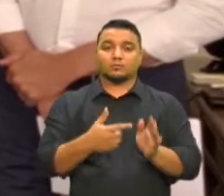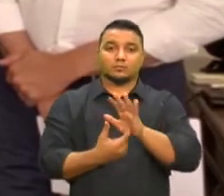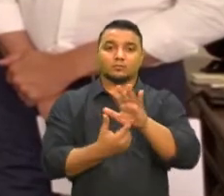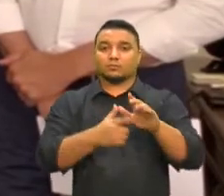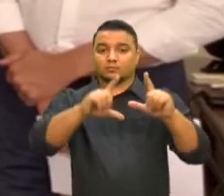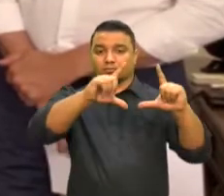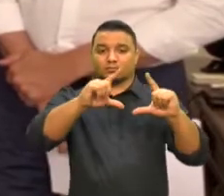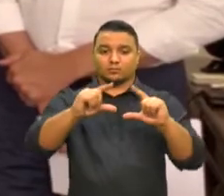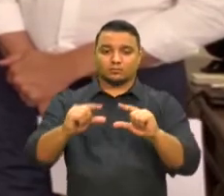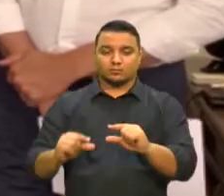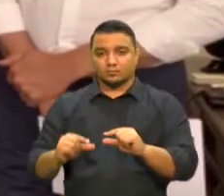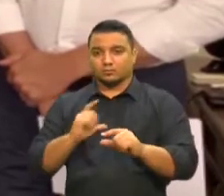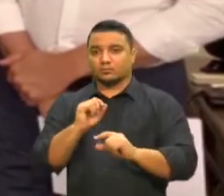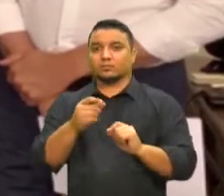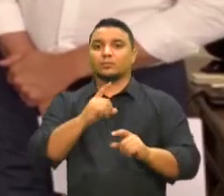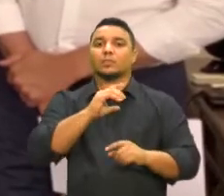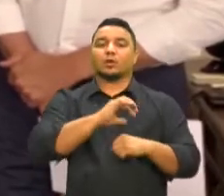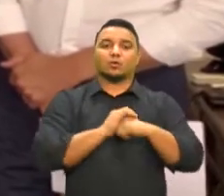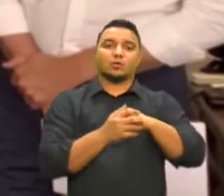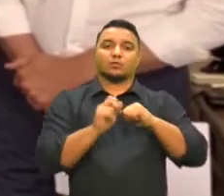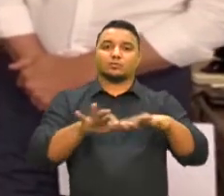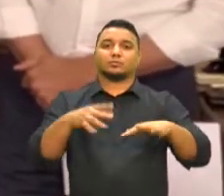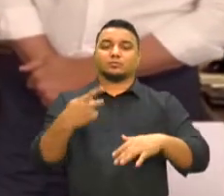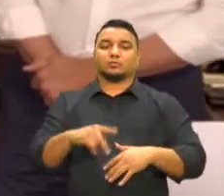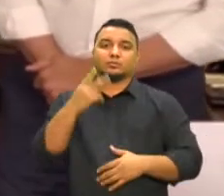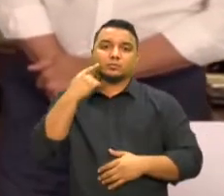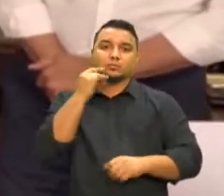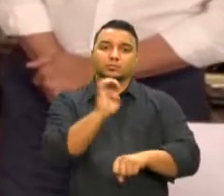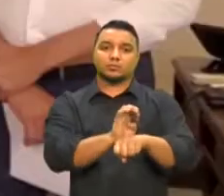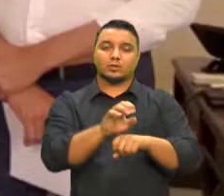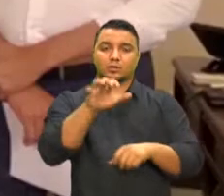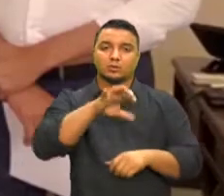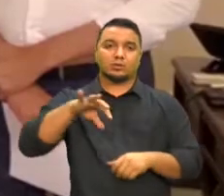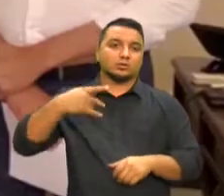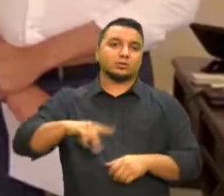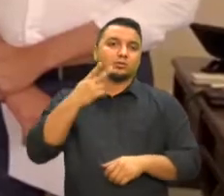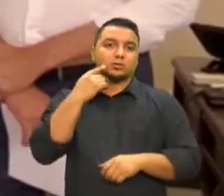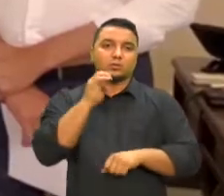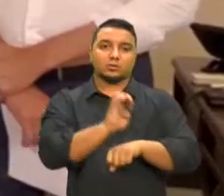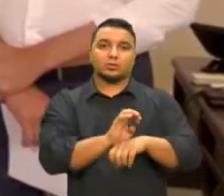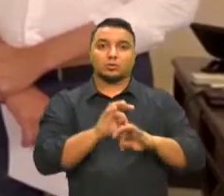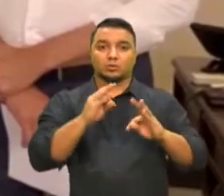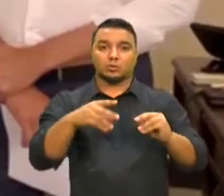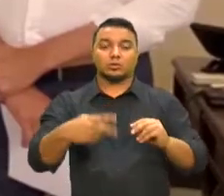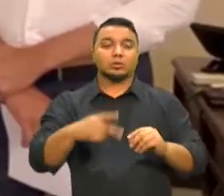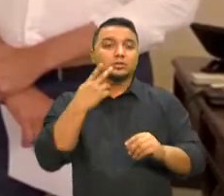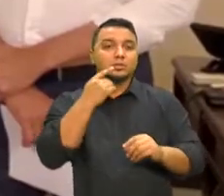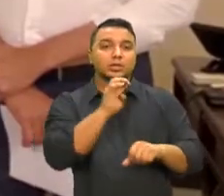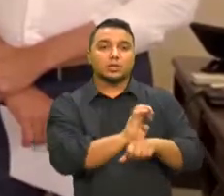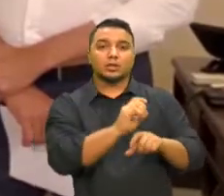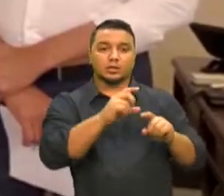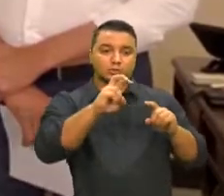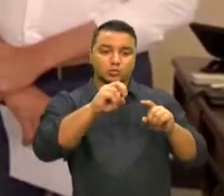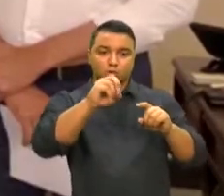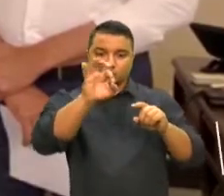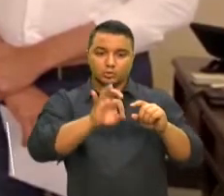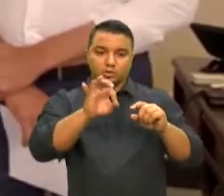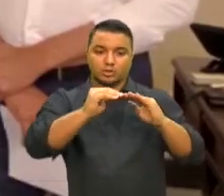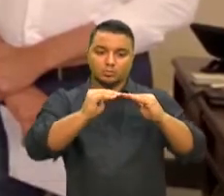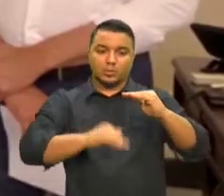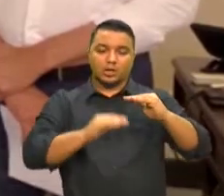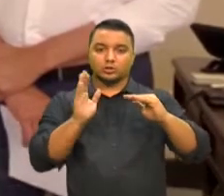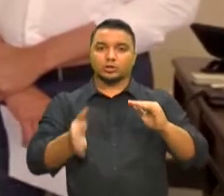positividade da Covid-19 em todas as regiões do estado. Todas as regiões do Ceará estão abaixo de 50%, ou seja,